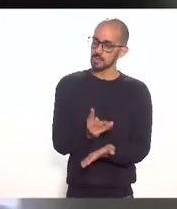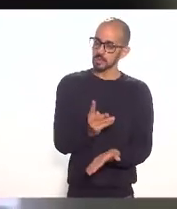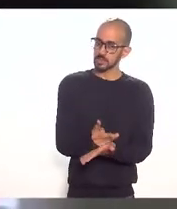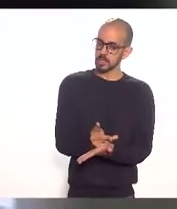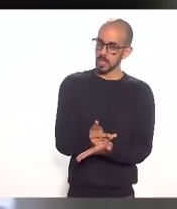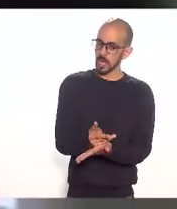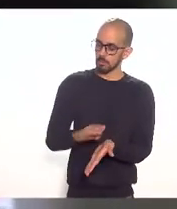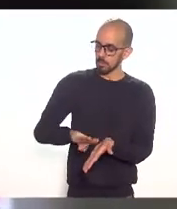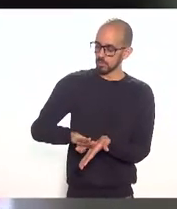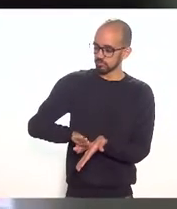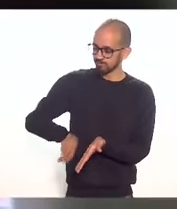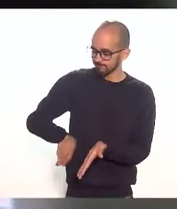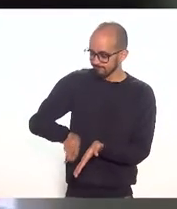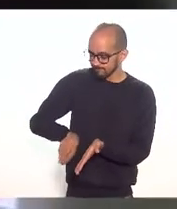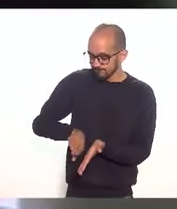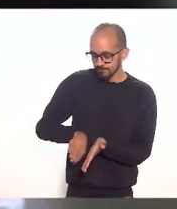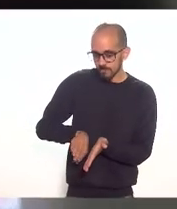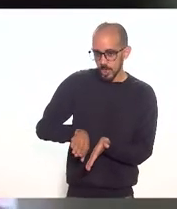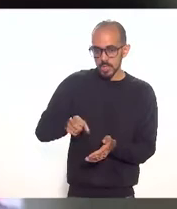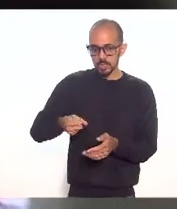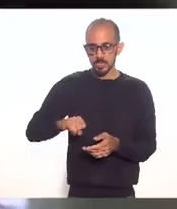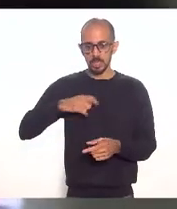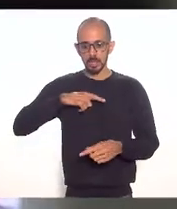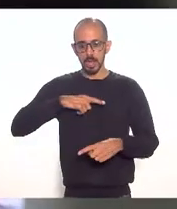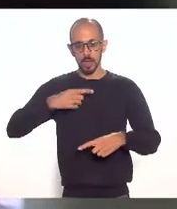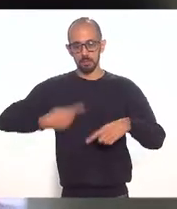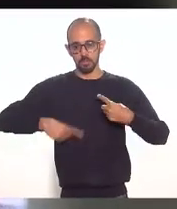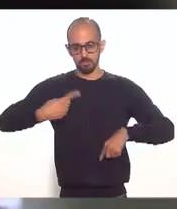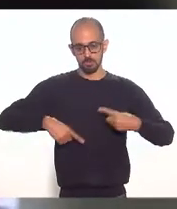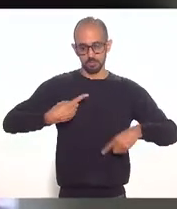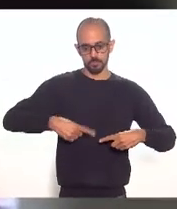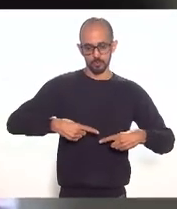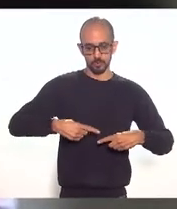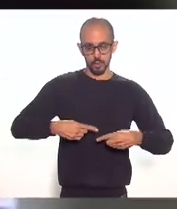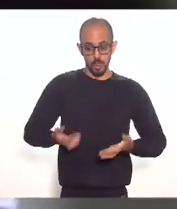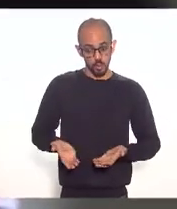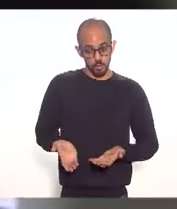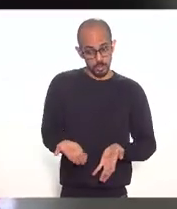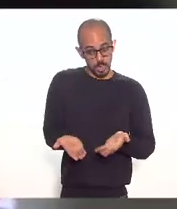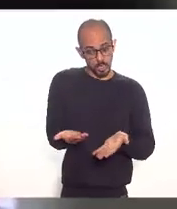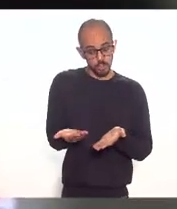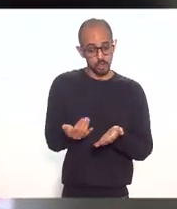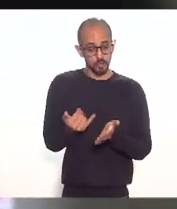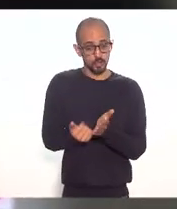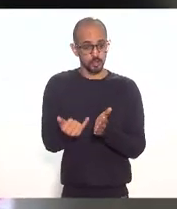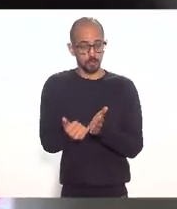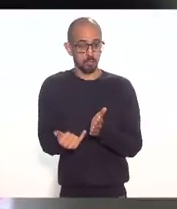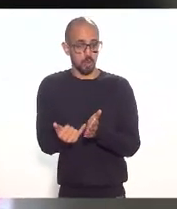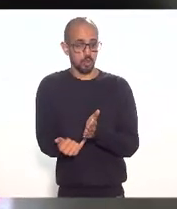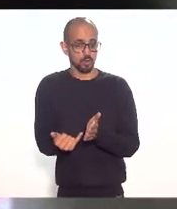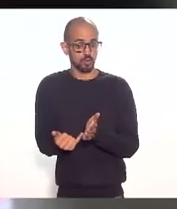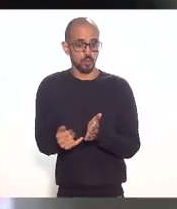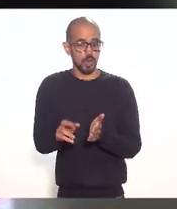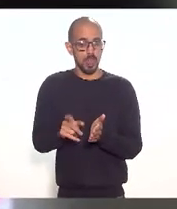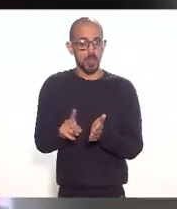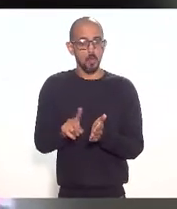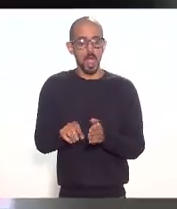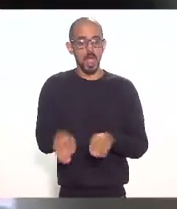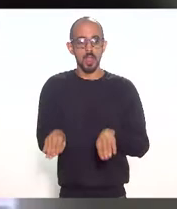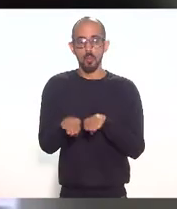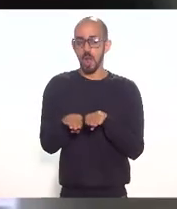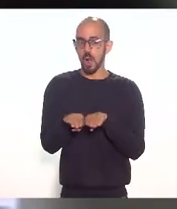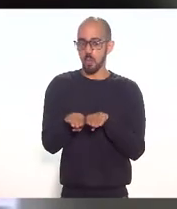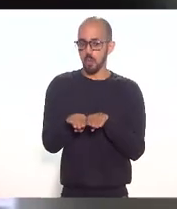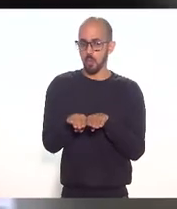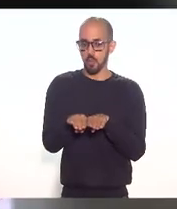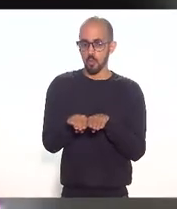se houver uma política de governo não existe o benefício fiscal ele em si ele não trata de isonomia ele